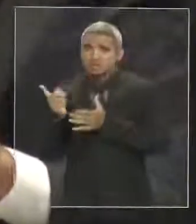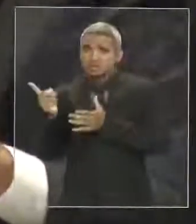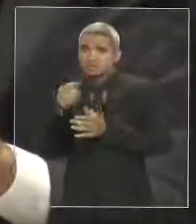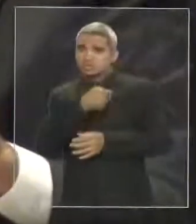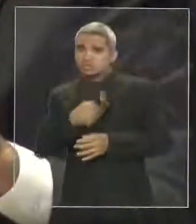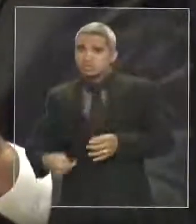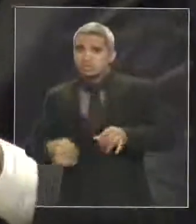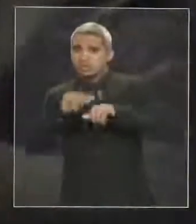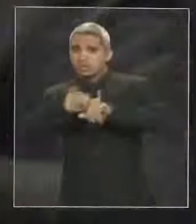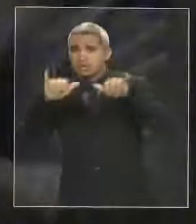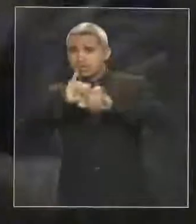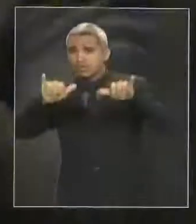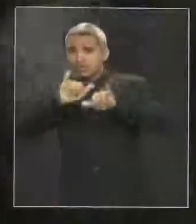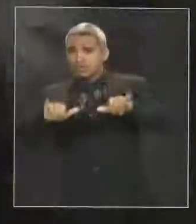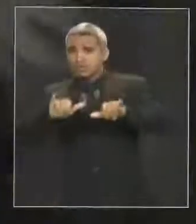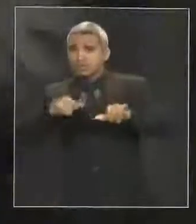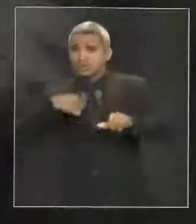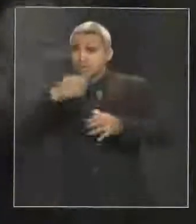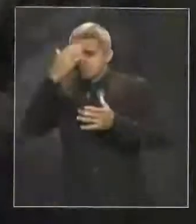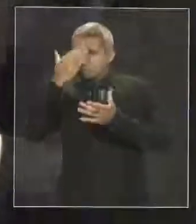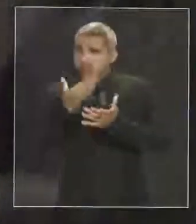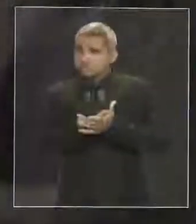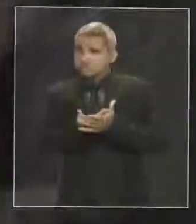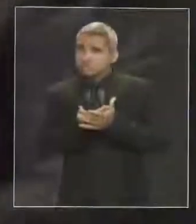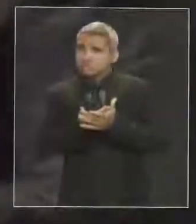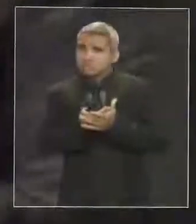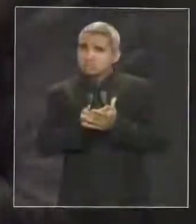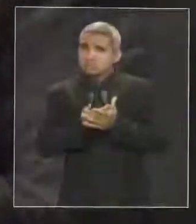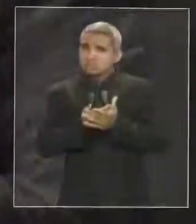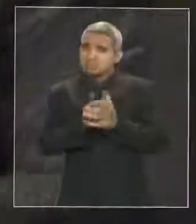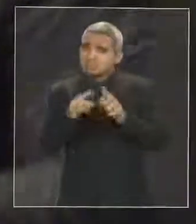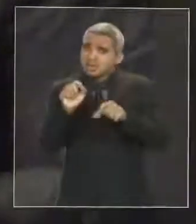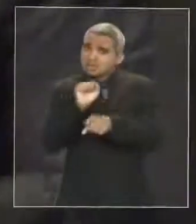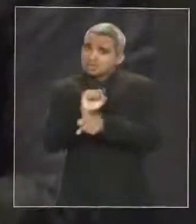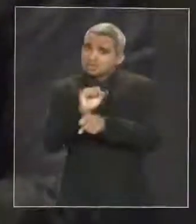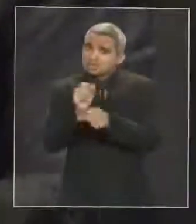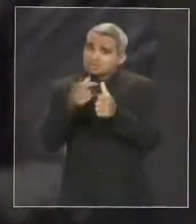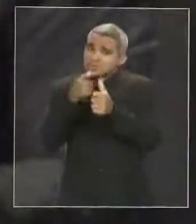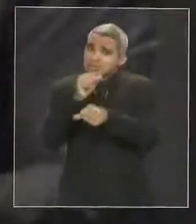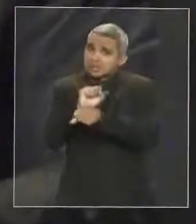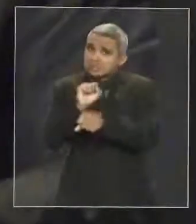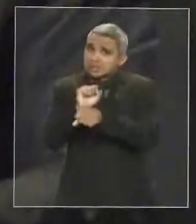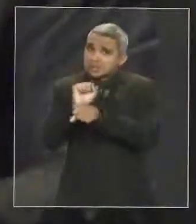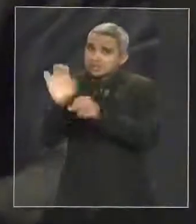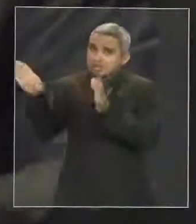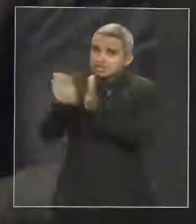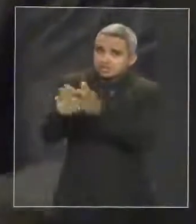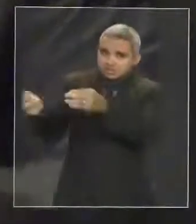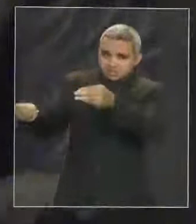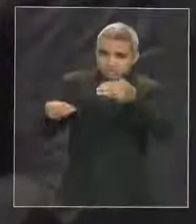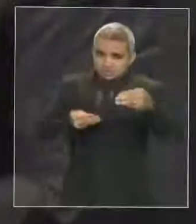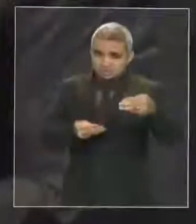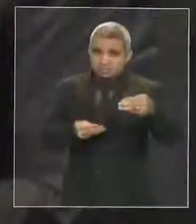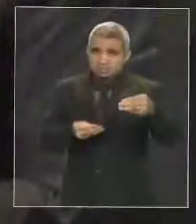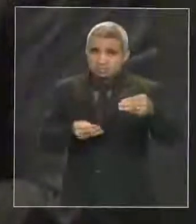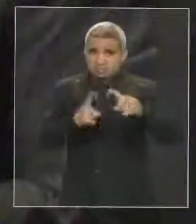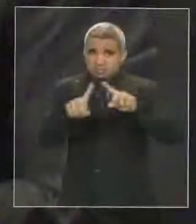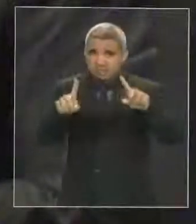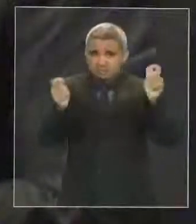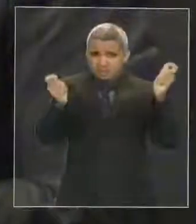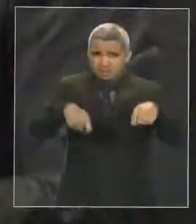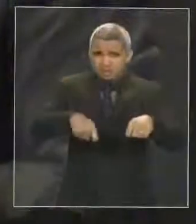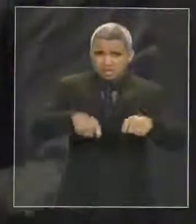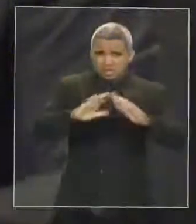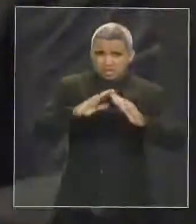verdade. E aí eu não posso dizer nada até chegar ao requerimento de Vossa Excelência. Mas eu pergunto, é digno deixar uma escola sem merenda escolar?